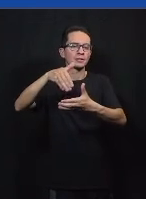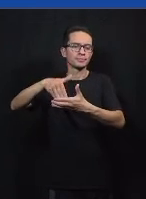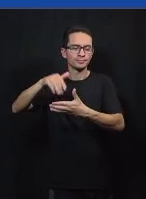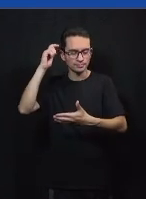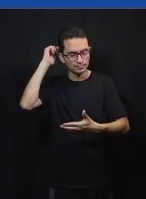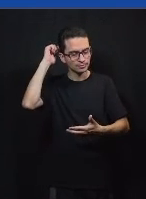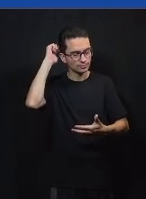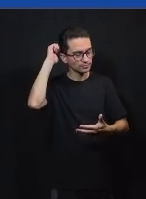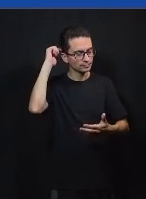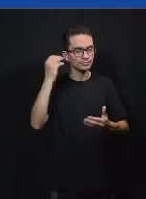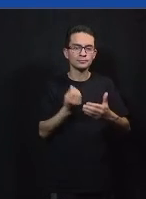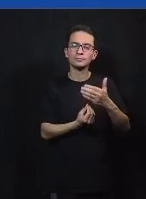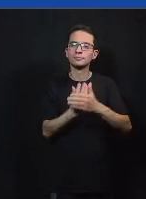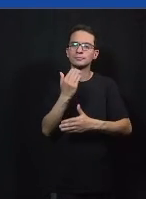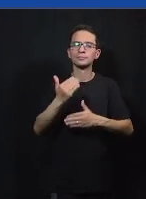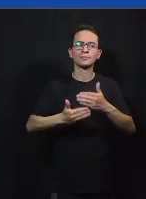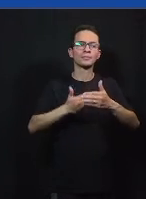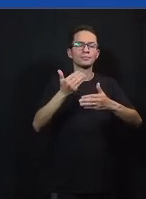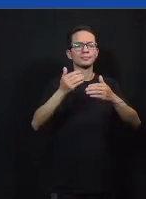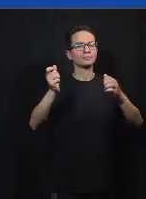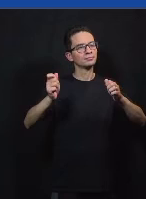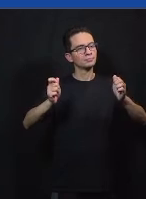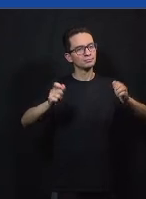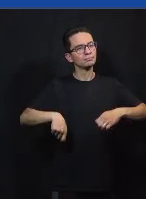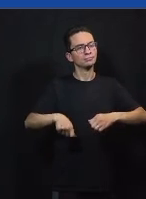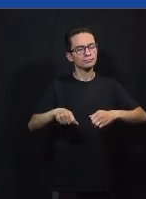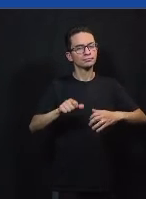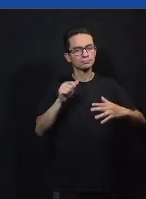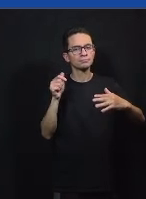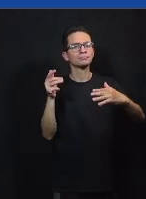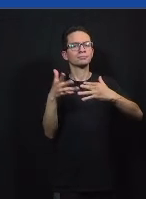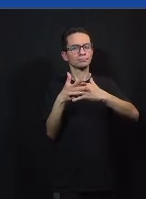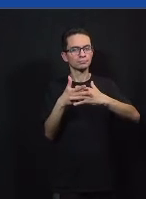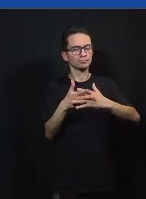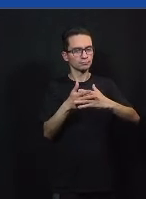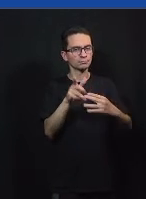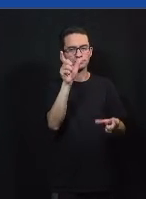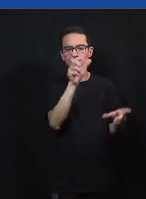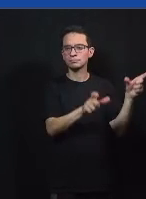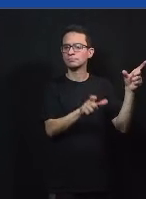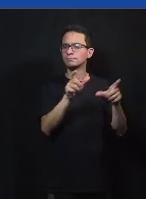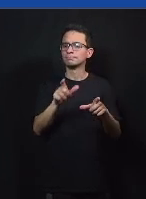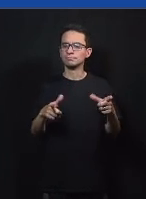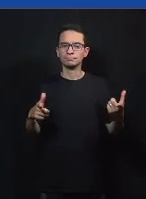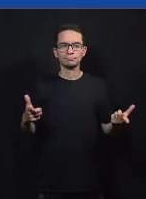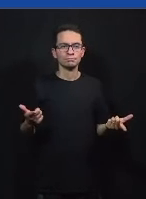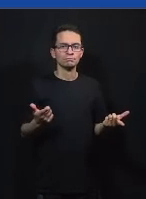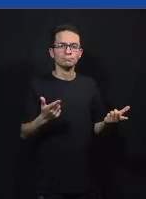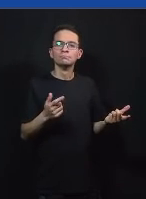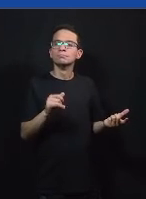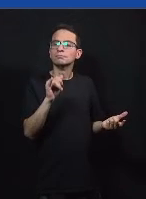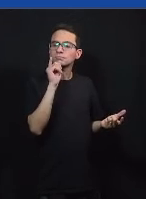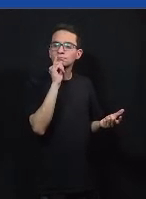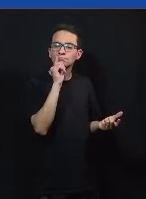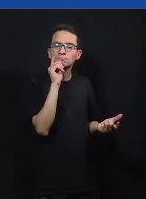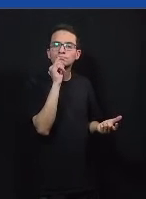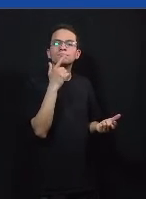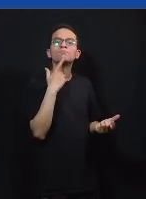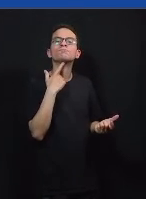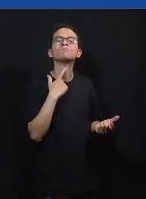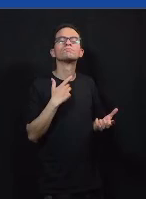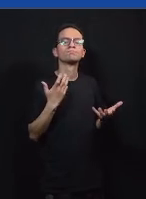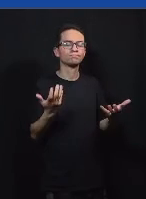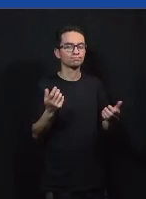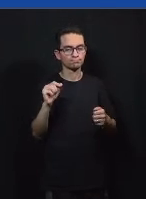capacidades que a gente tem como habilidades cidadãs é o senso de que eu quero fazer alguma coisa pela minha comunidade eu